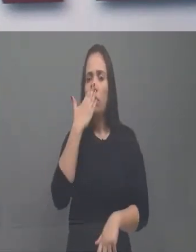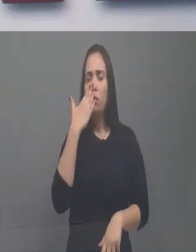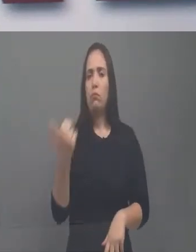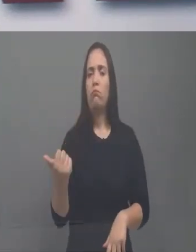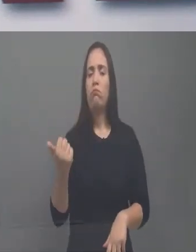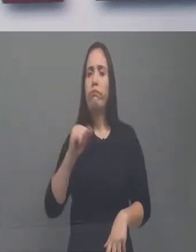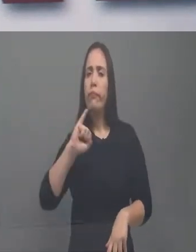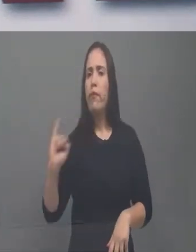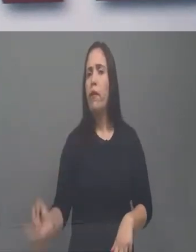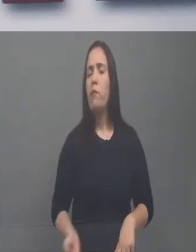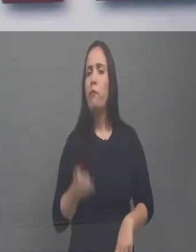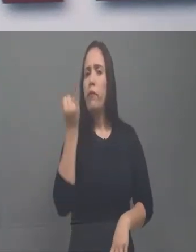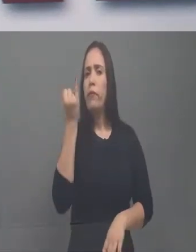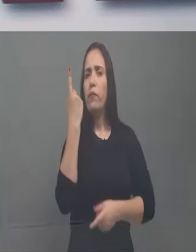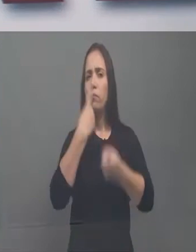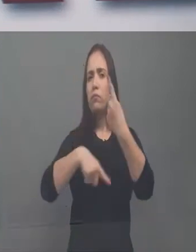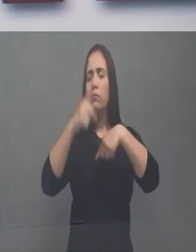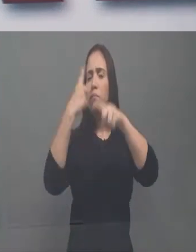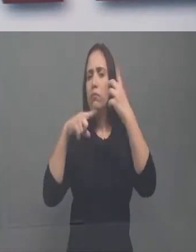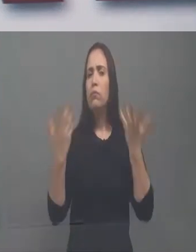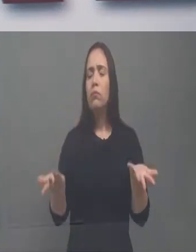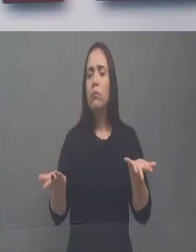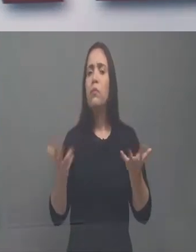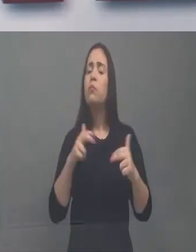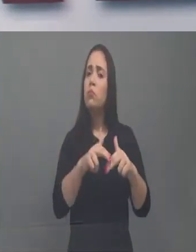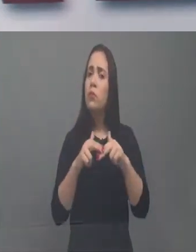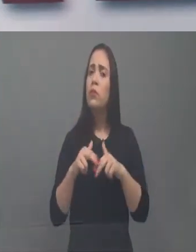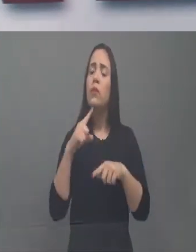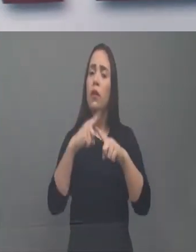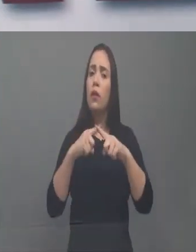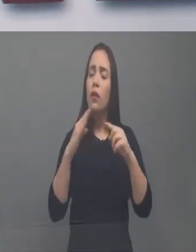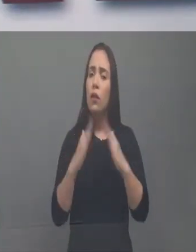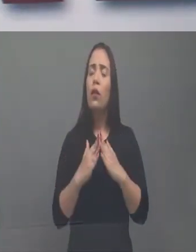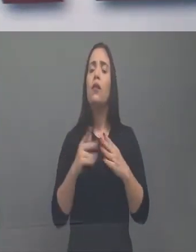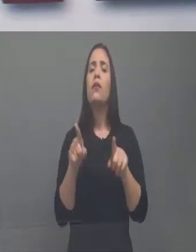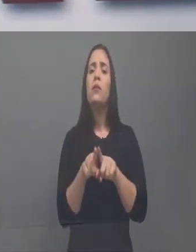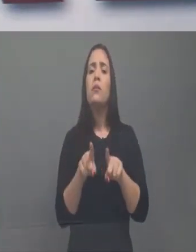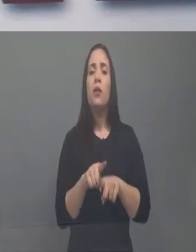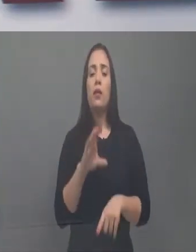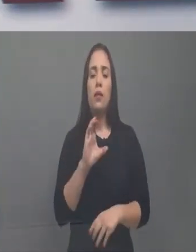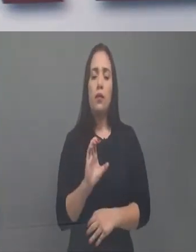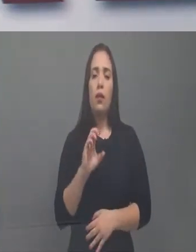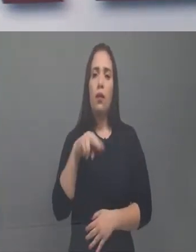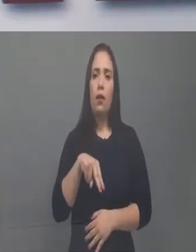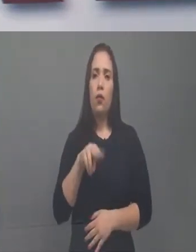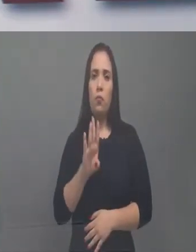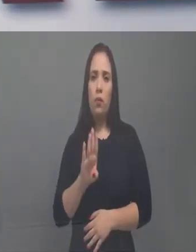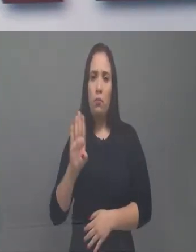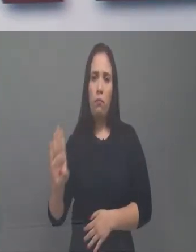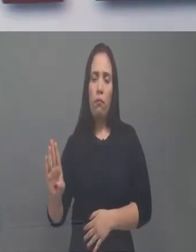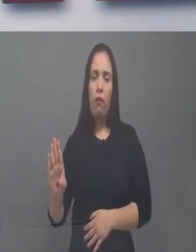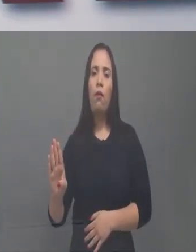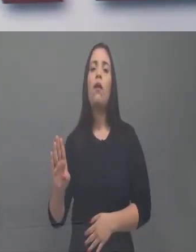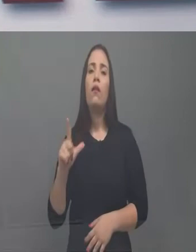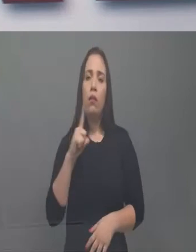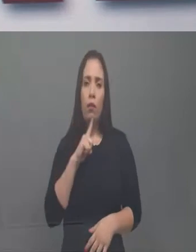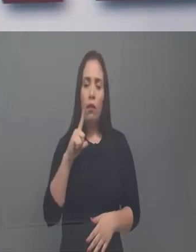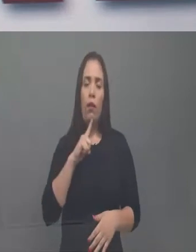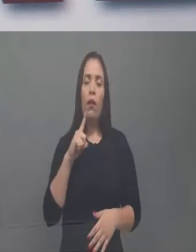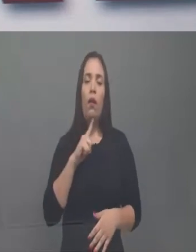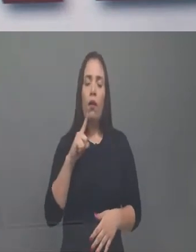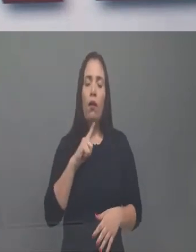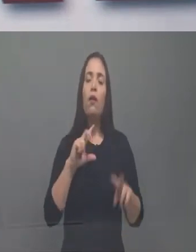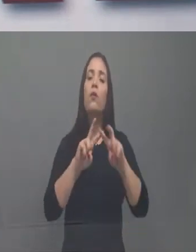crescendo. Por isso é que muitas das vezes a igreja, e aí a CNBB, ela tomou uma posição com relação a esses